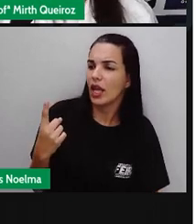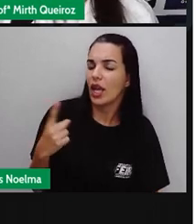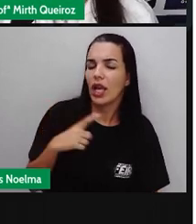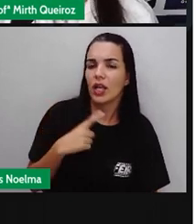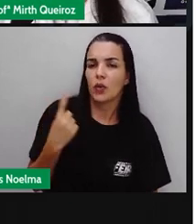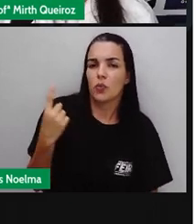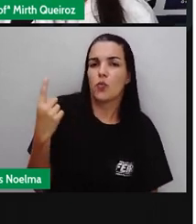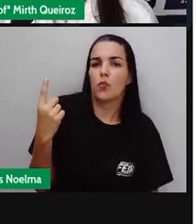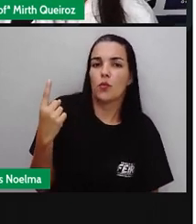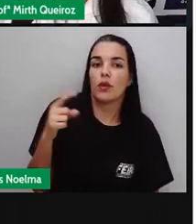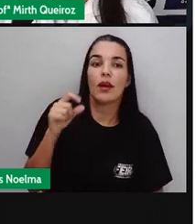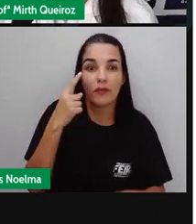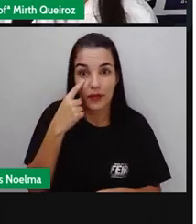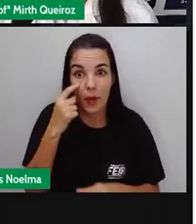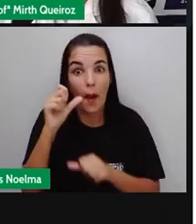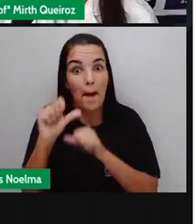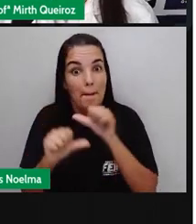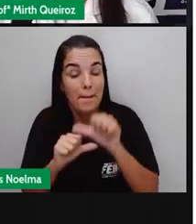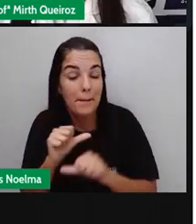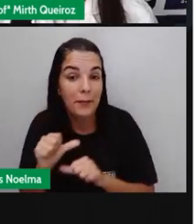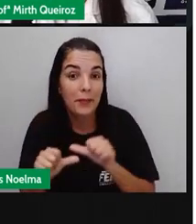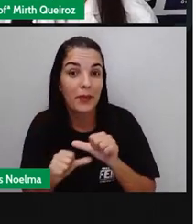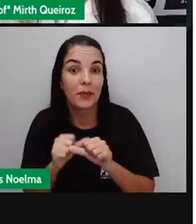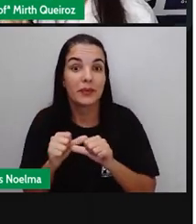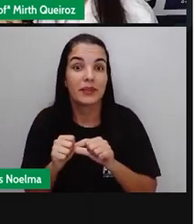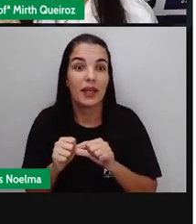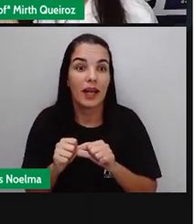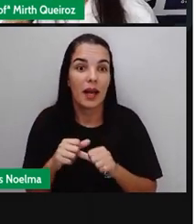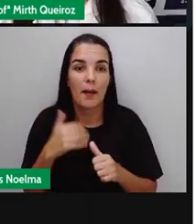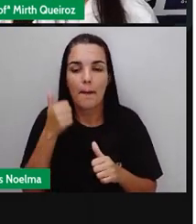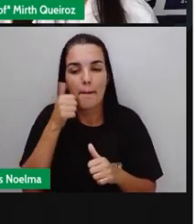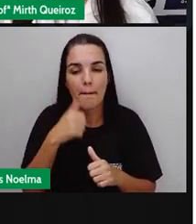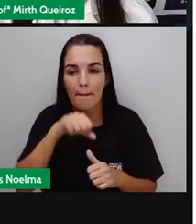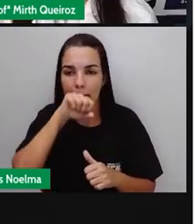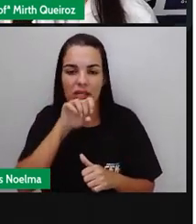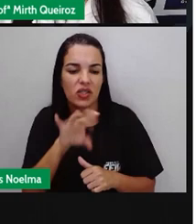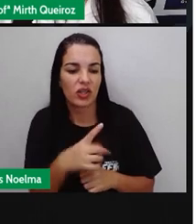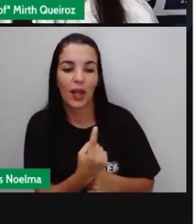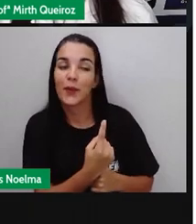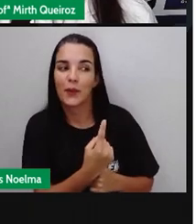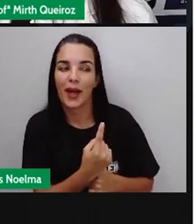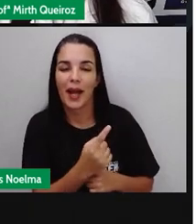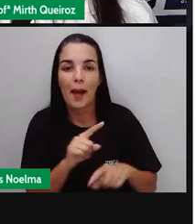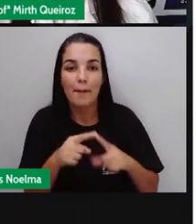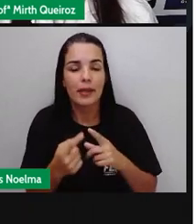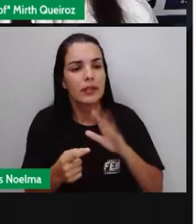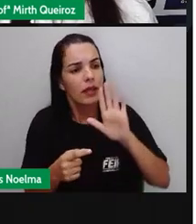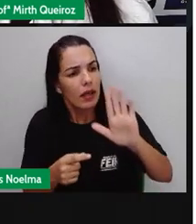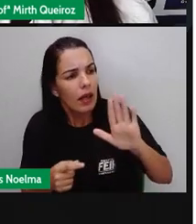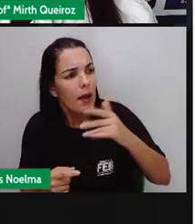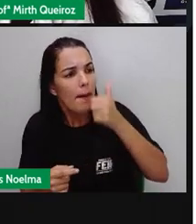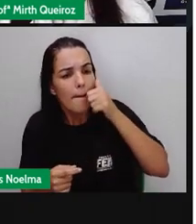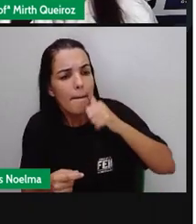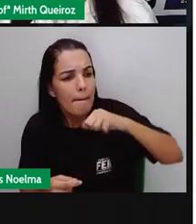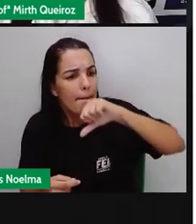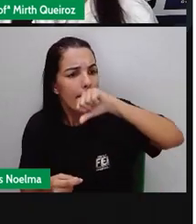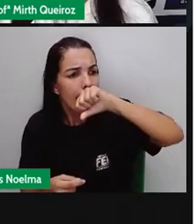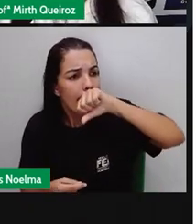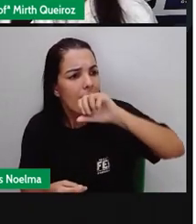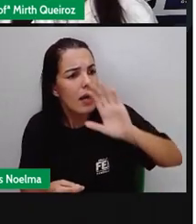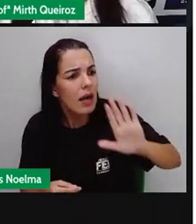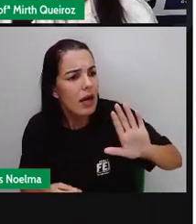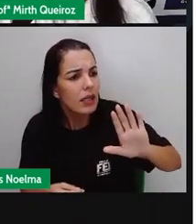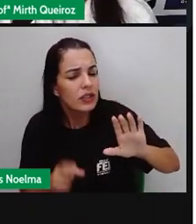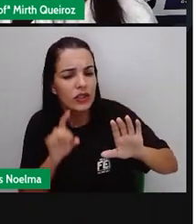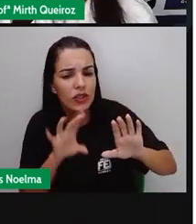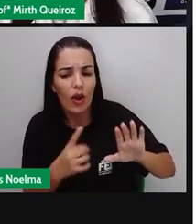totalmente o sentido aí da frase, né? Porque antes mãe só tem uma. E agora mãe só tem uma. Só tem uma o quê? Já é um